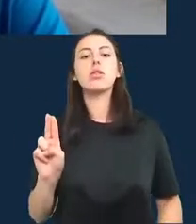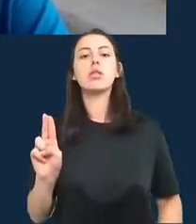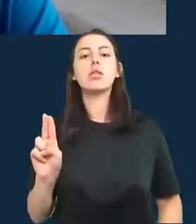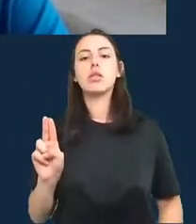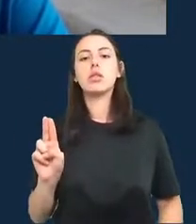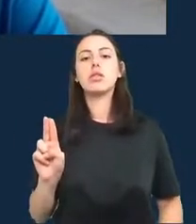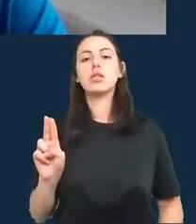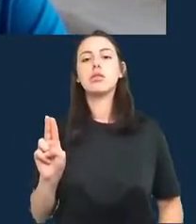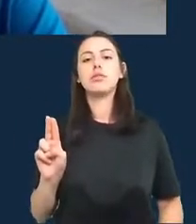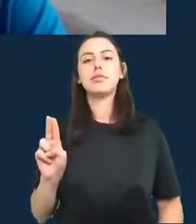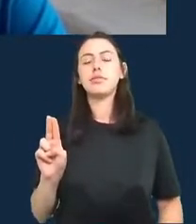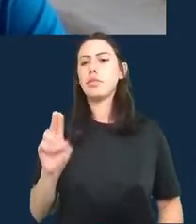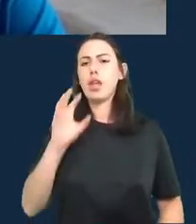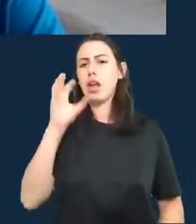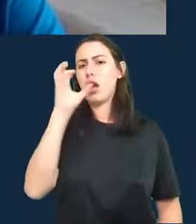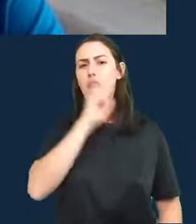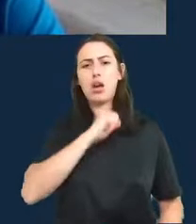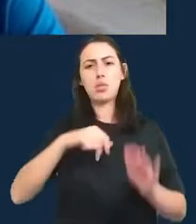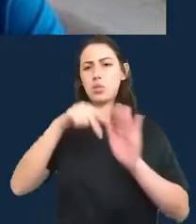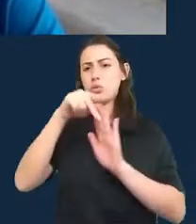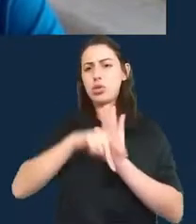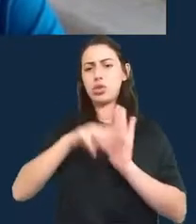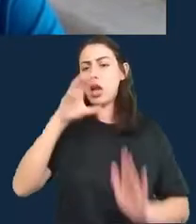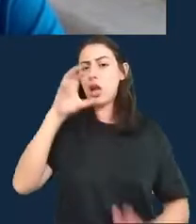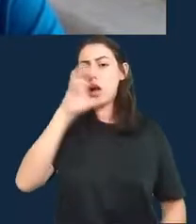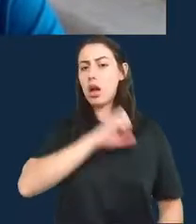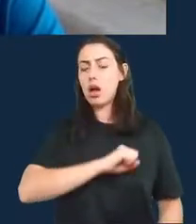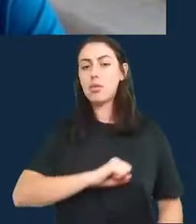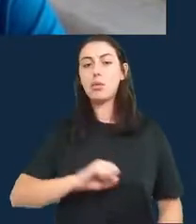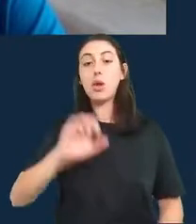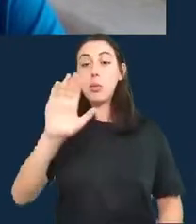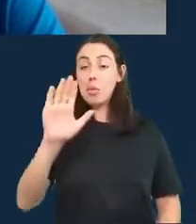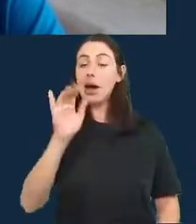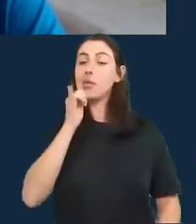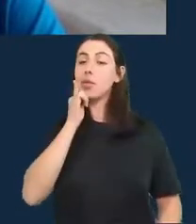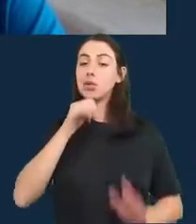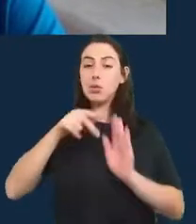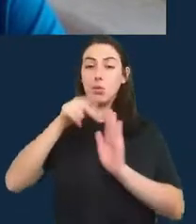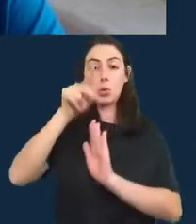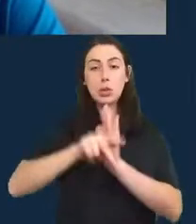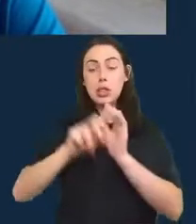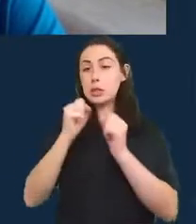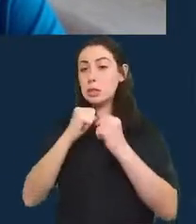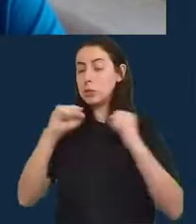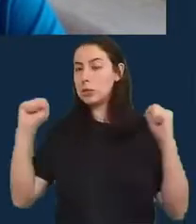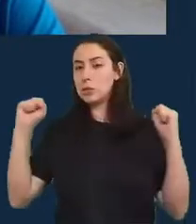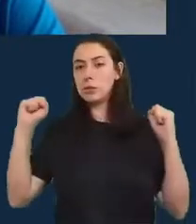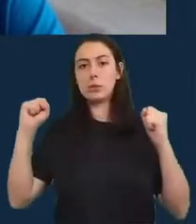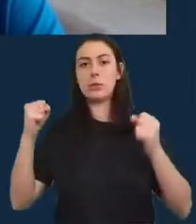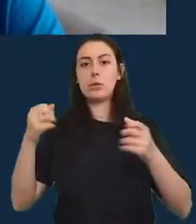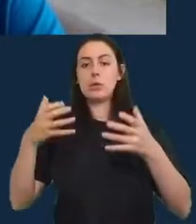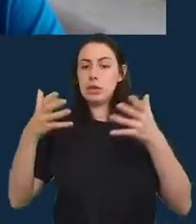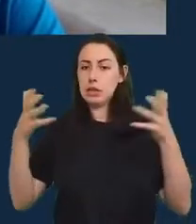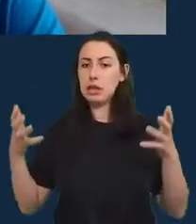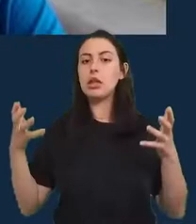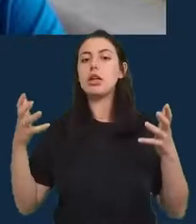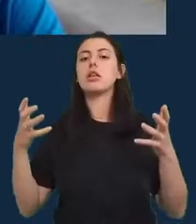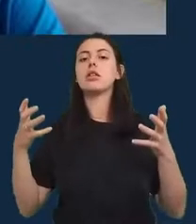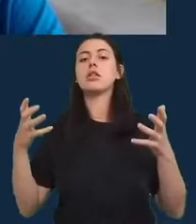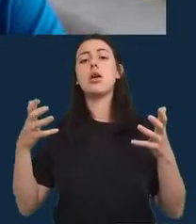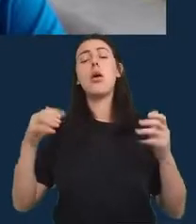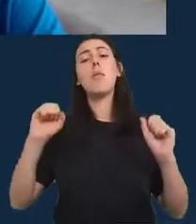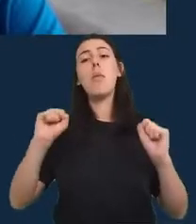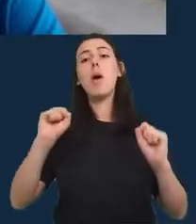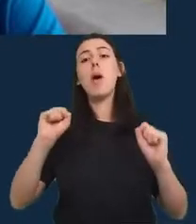girou muito rápido esse projeto mas esses projetos grandes eu acho que a interpretação desses mátedos podem demorar muito